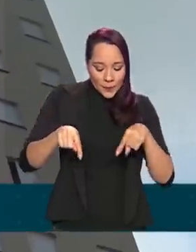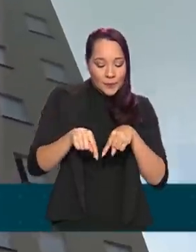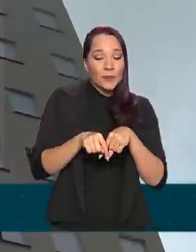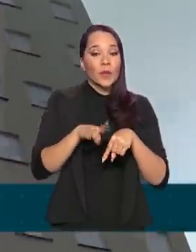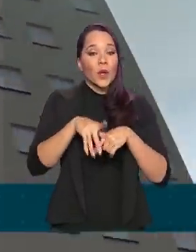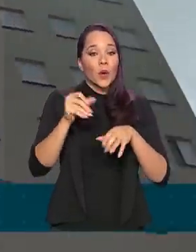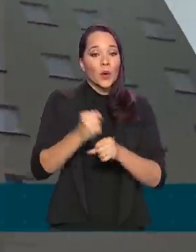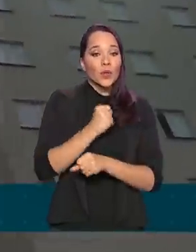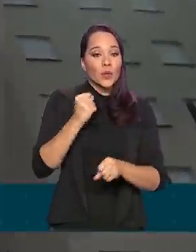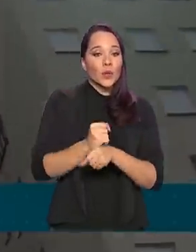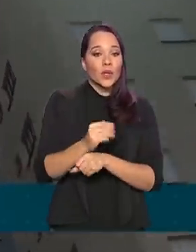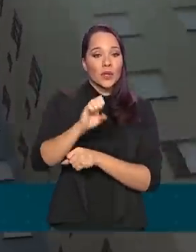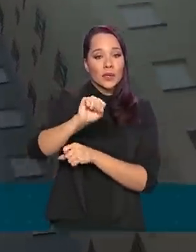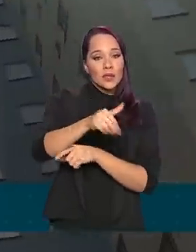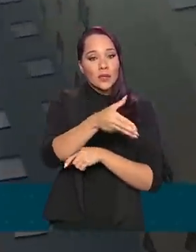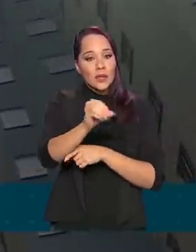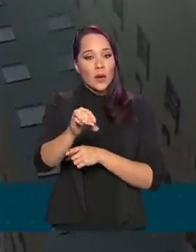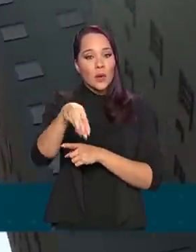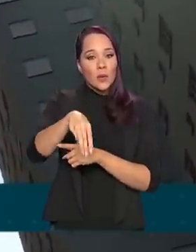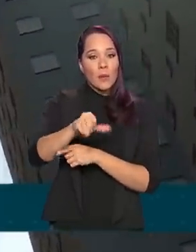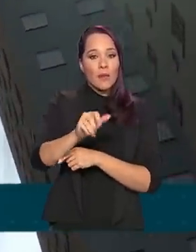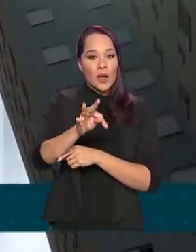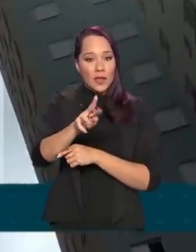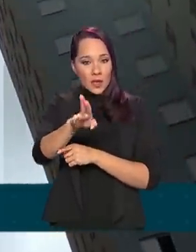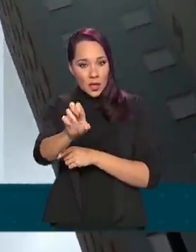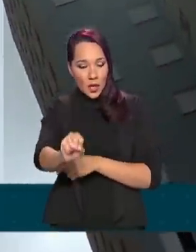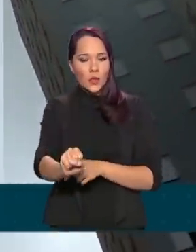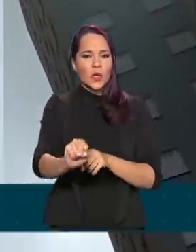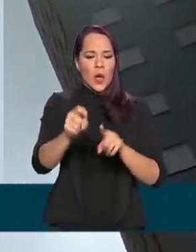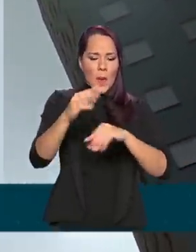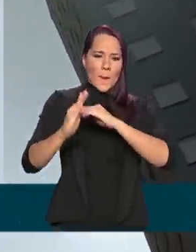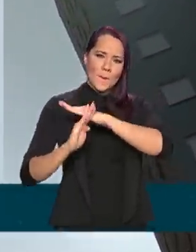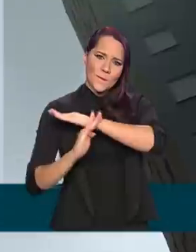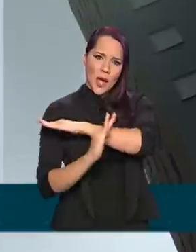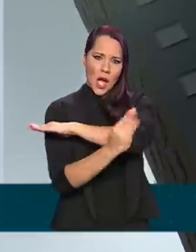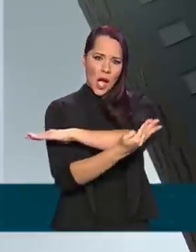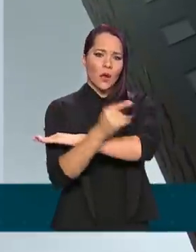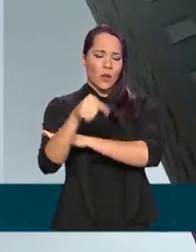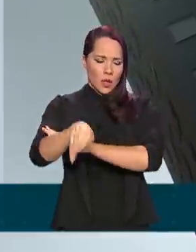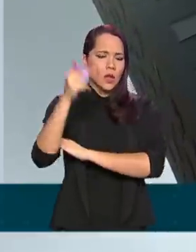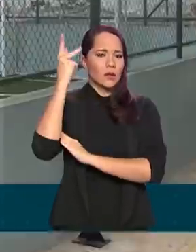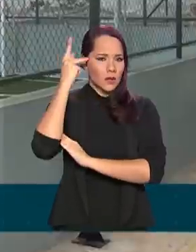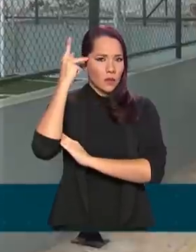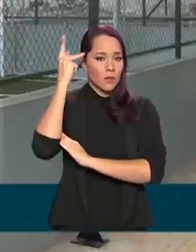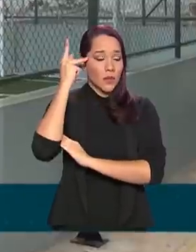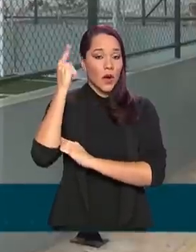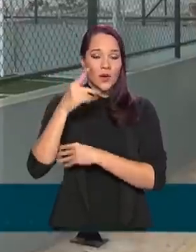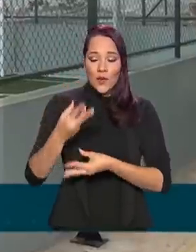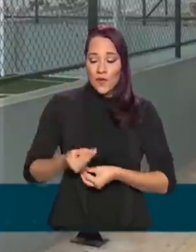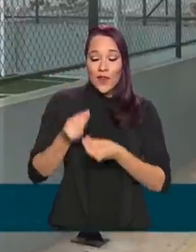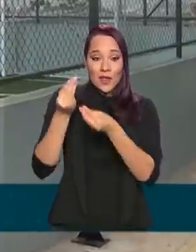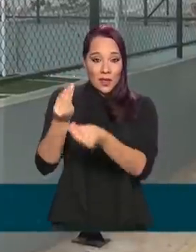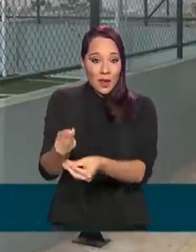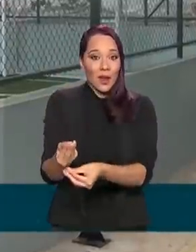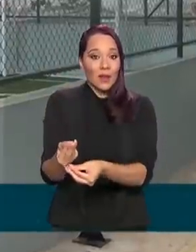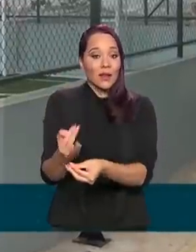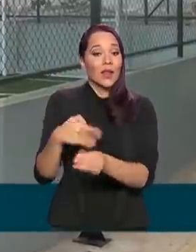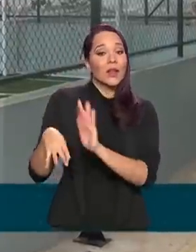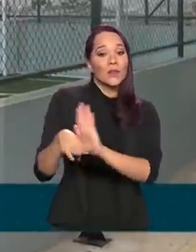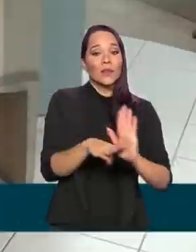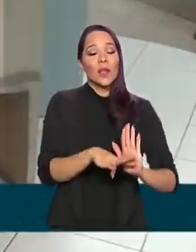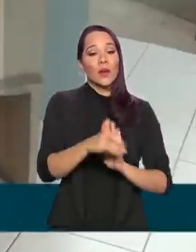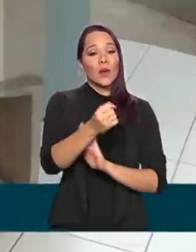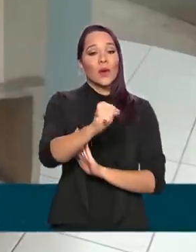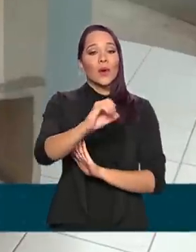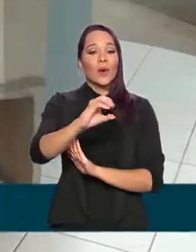construídas em São Mateus e Jardim São Luís, bairros na zona leste da capital paulista, foram entregues e beneficiaram cerca de